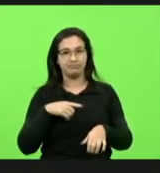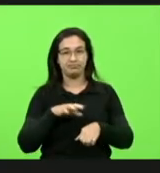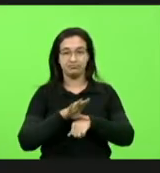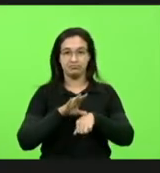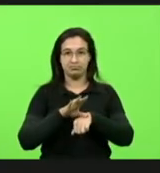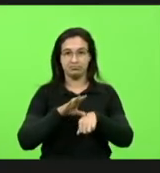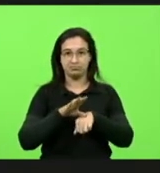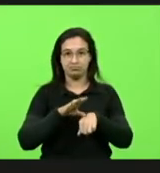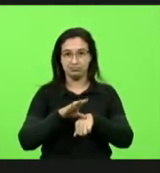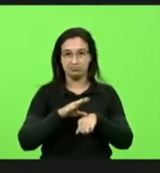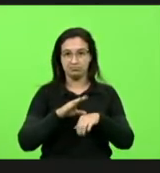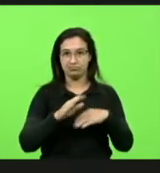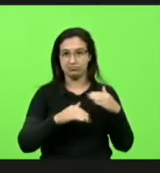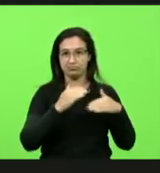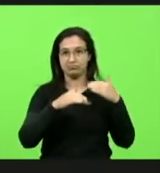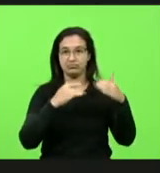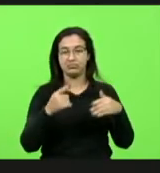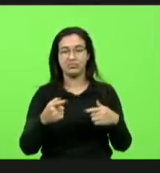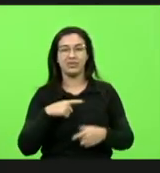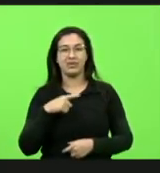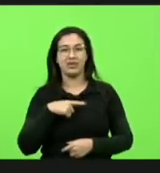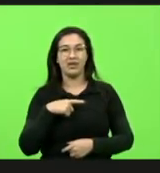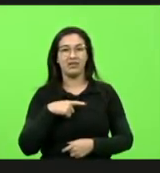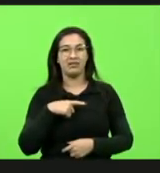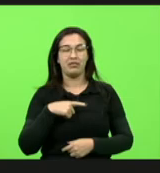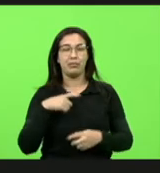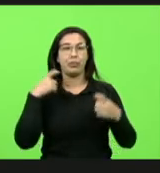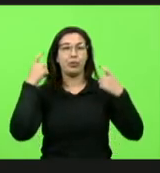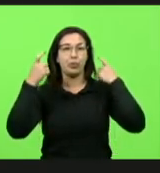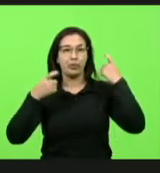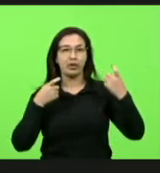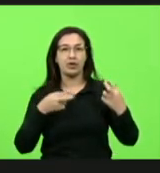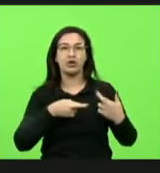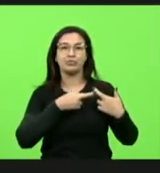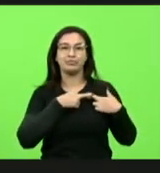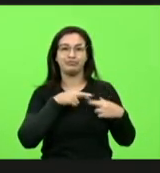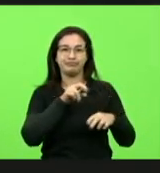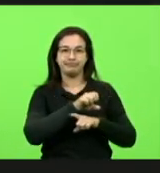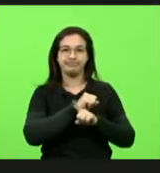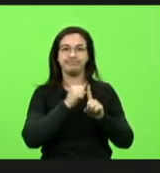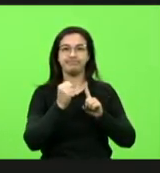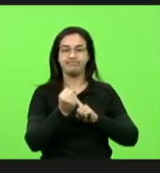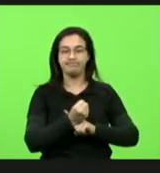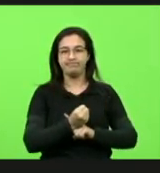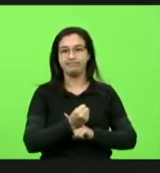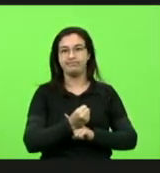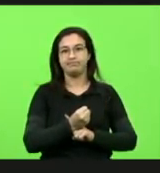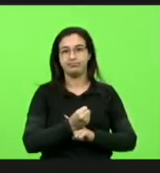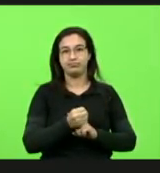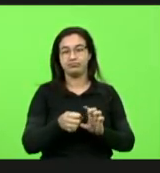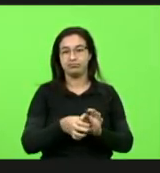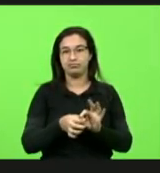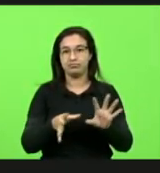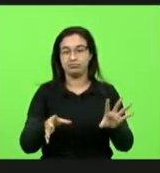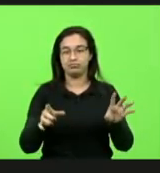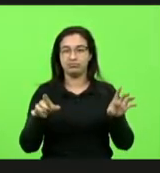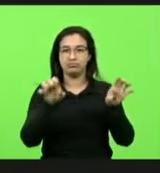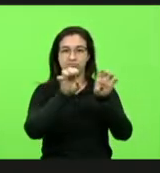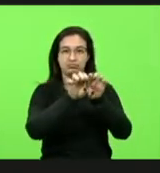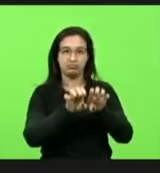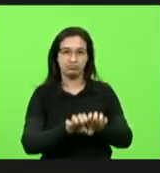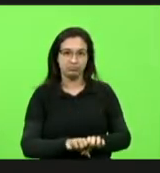essa preocupação, essa responsabilidade social e disponibilizam toda uma estrutura bem